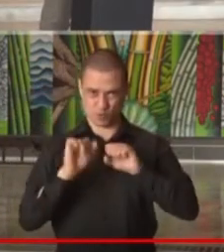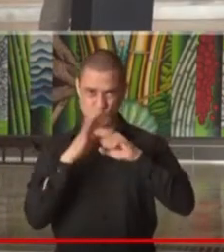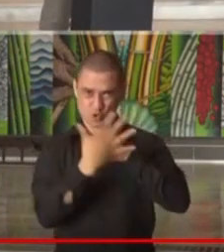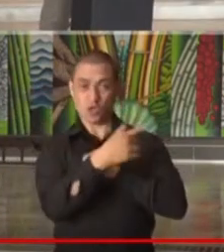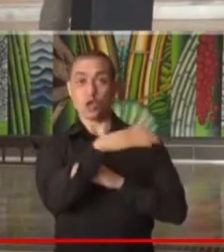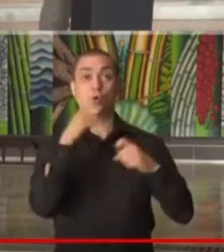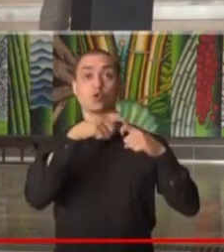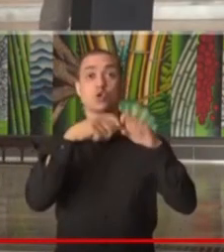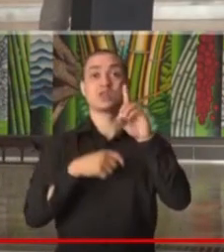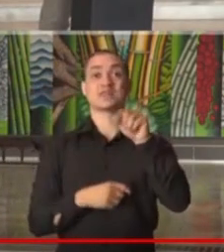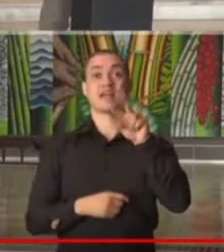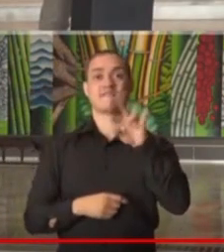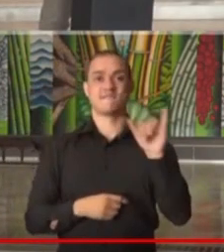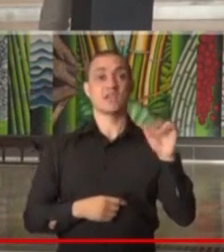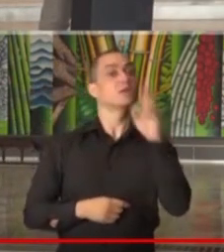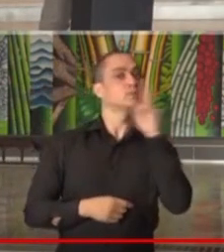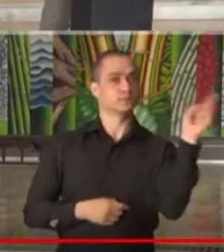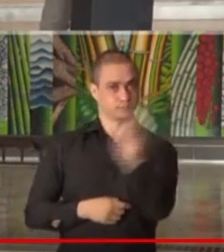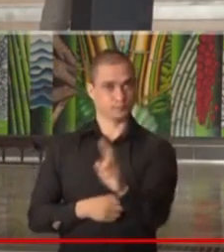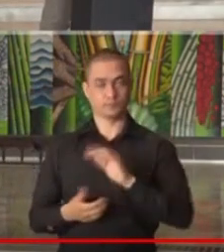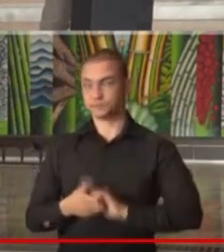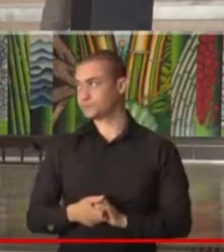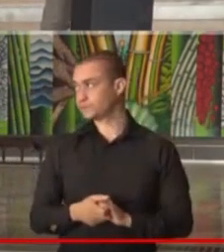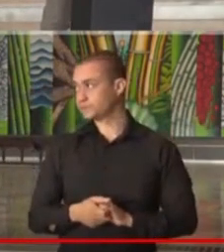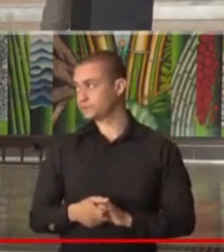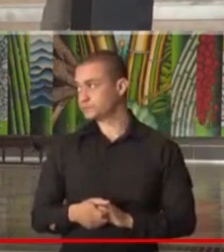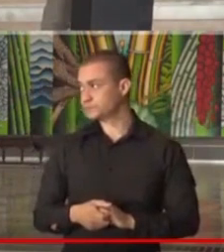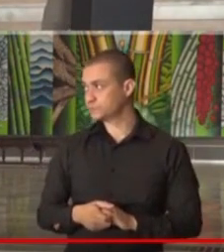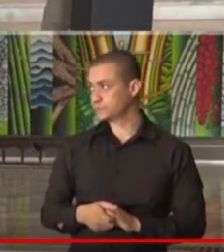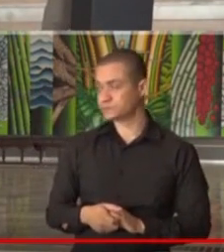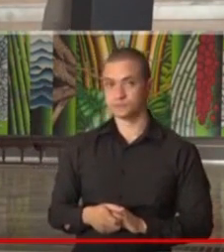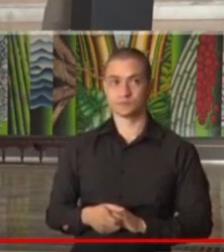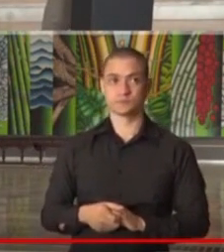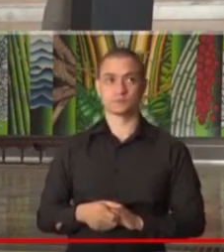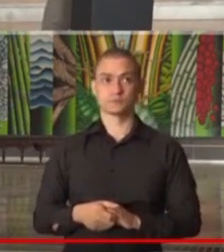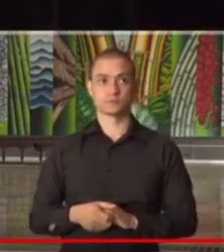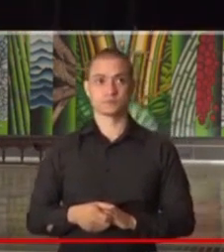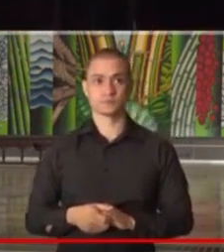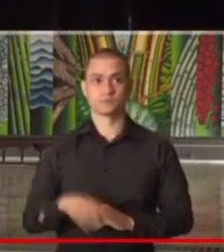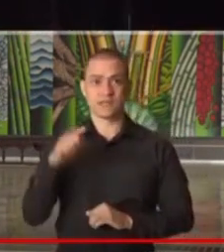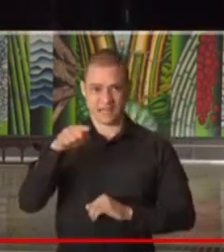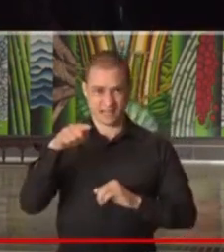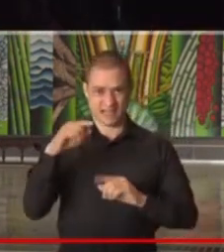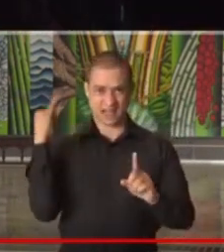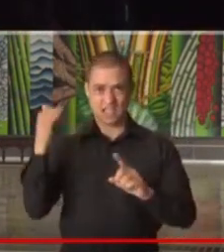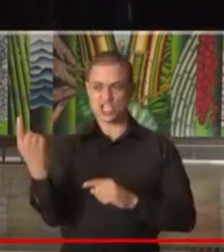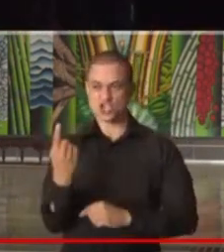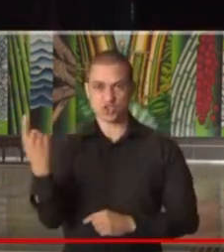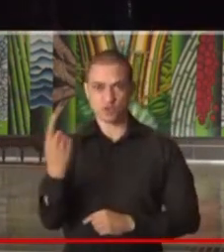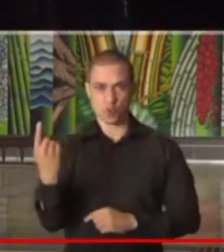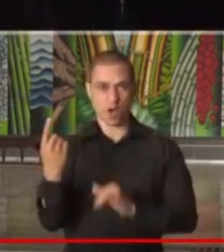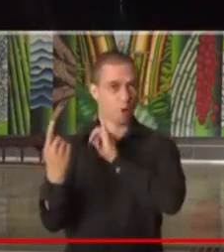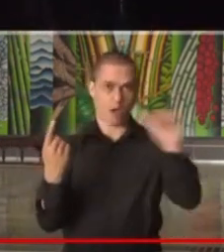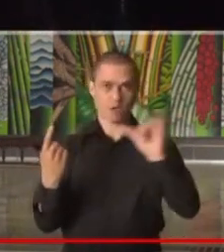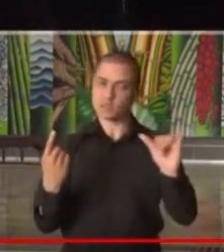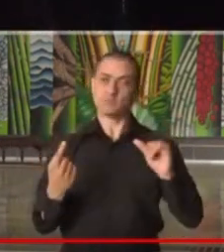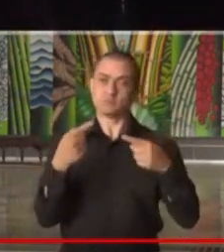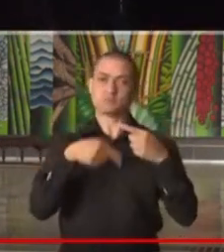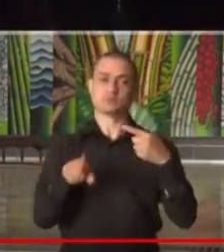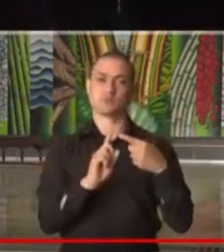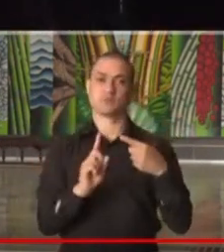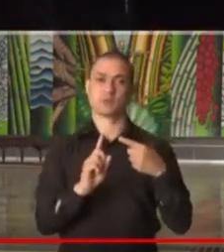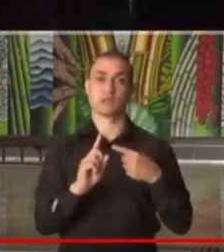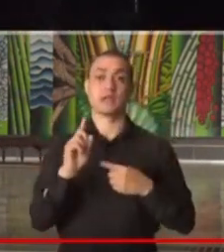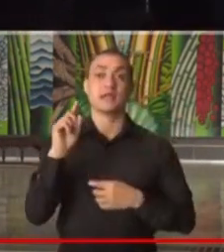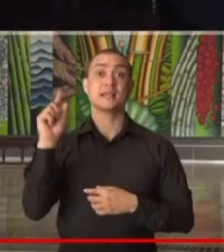jornalista da TV Globo, Diba Bergamin. As notificações individuais não são adequadas. Há um